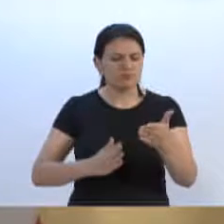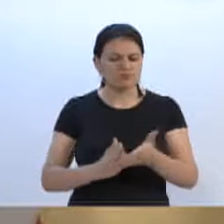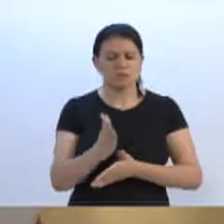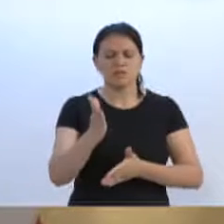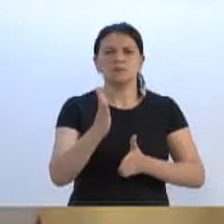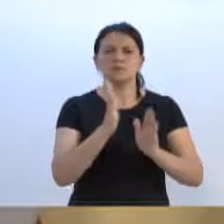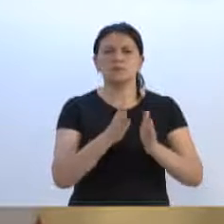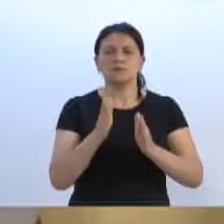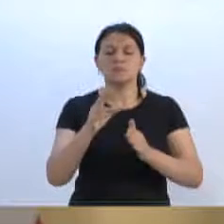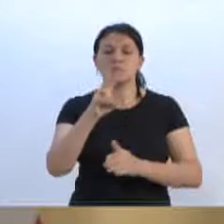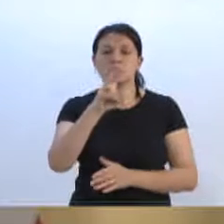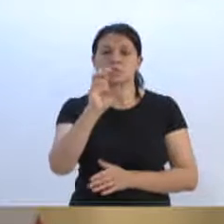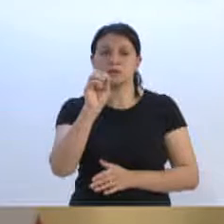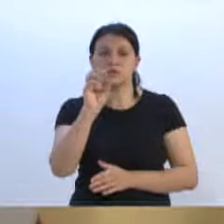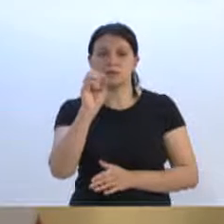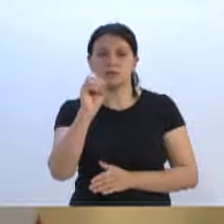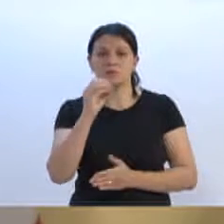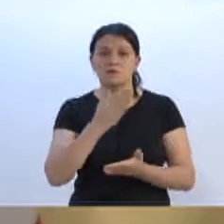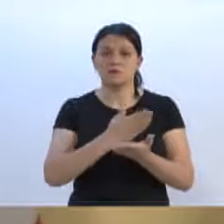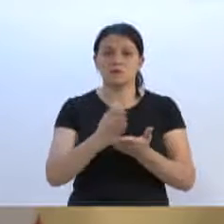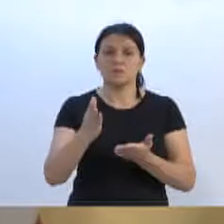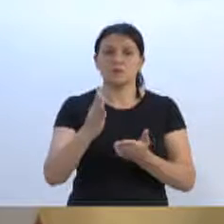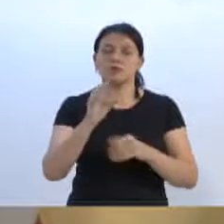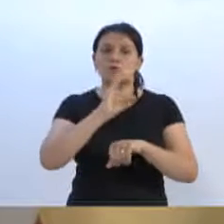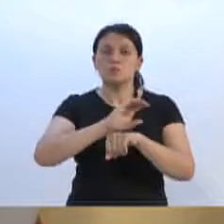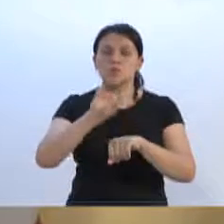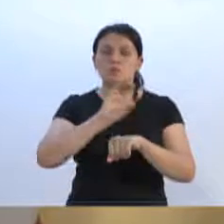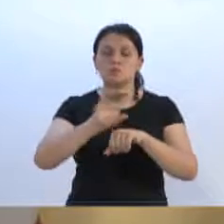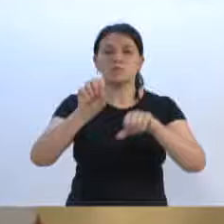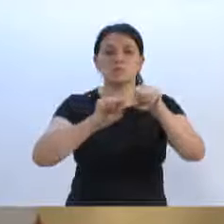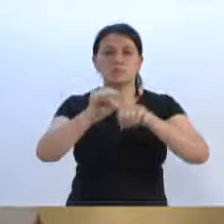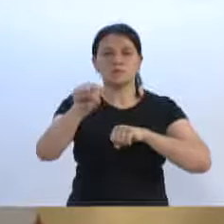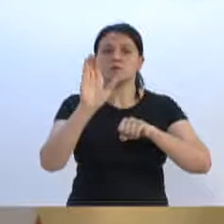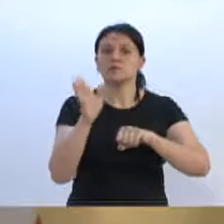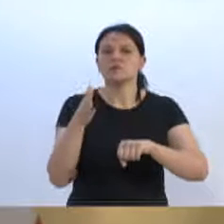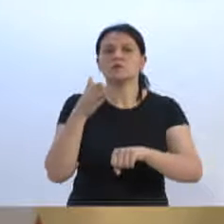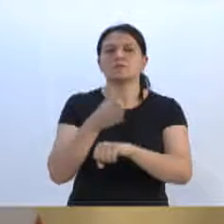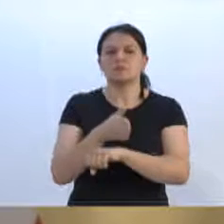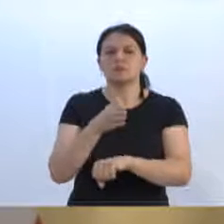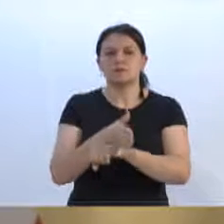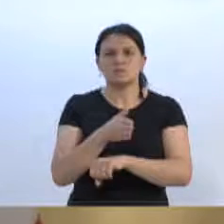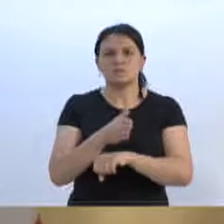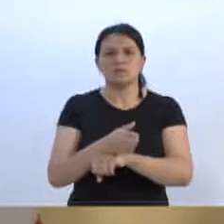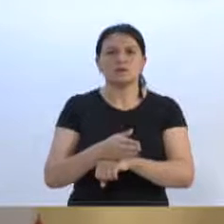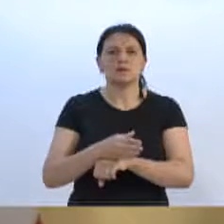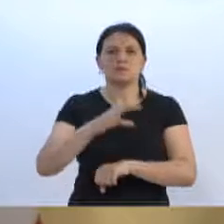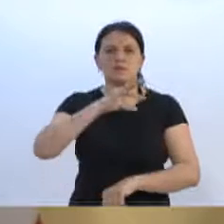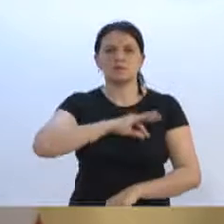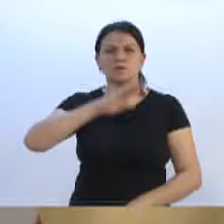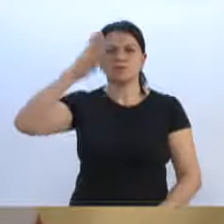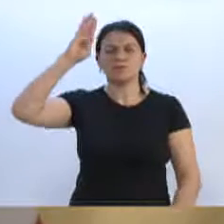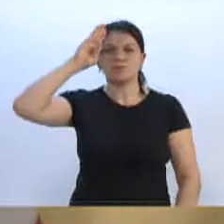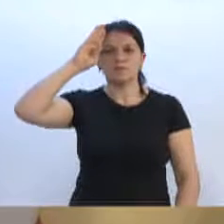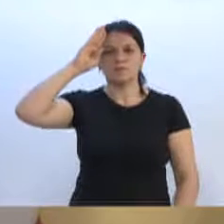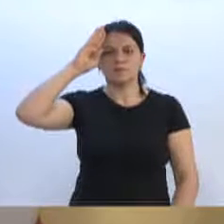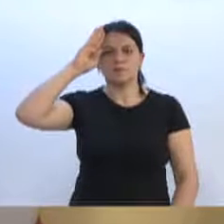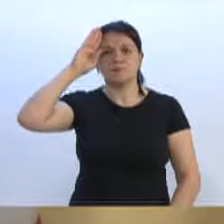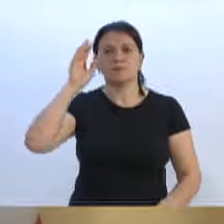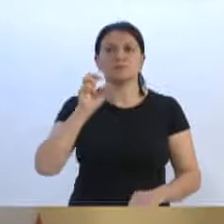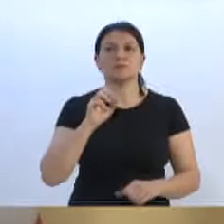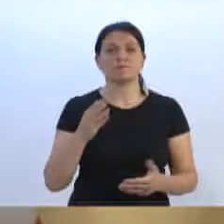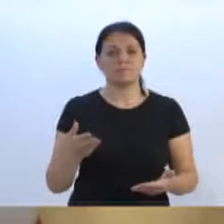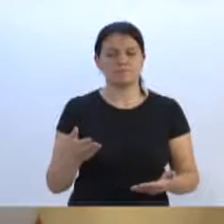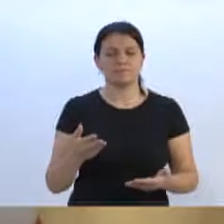esses 500 vão entrar no curso de formação e já fazer parte da Polícia Militar. E, senhores,